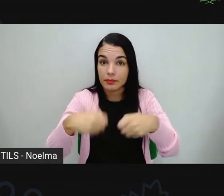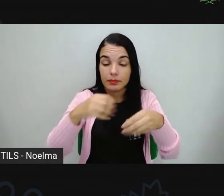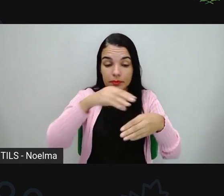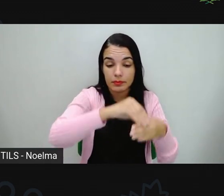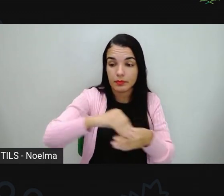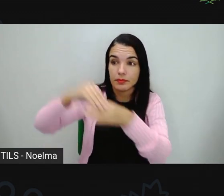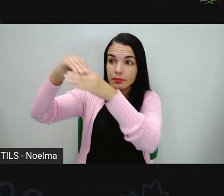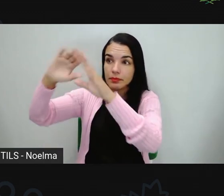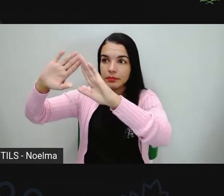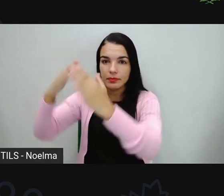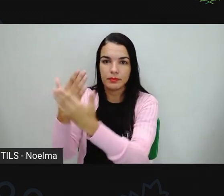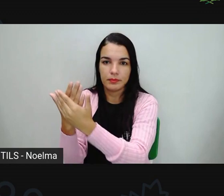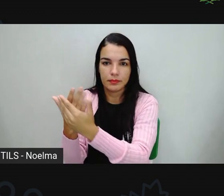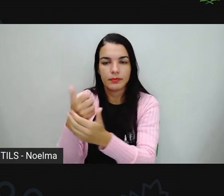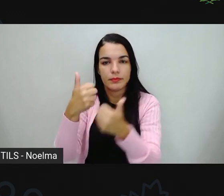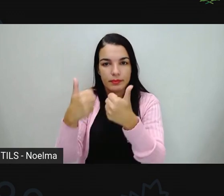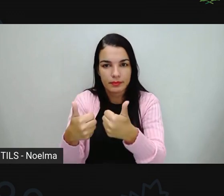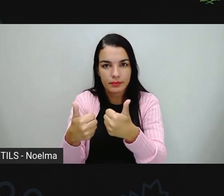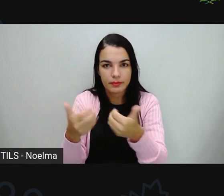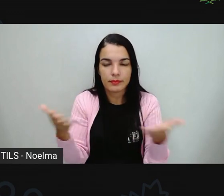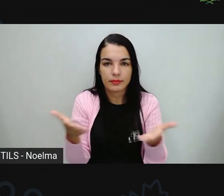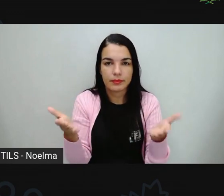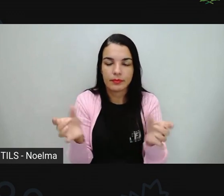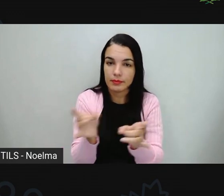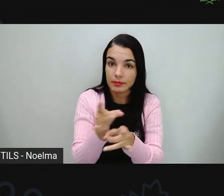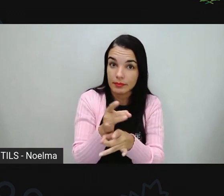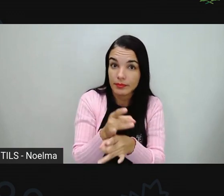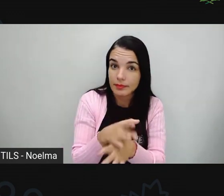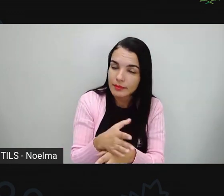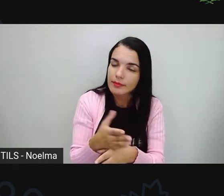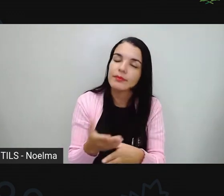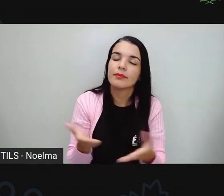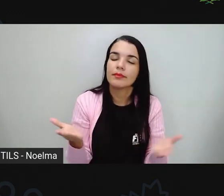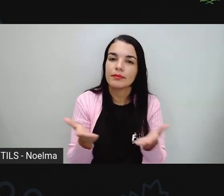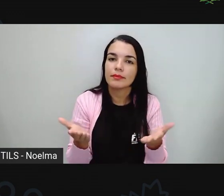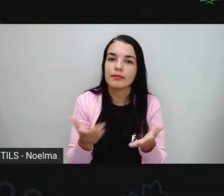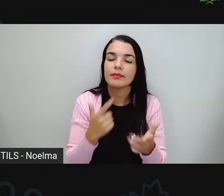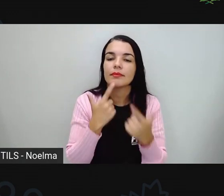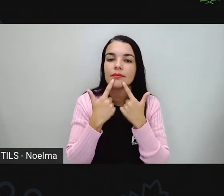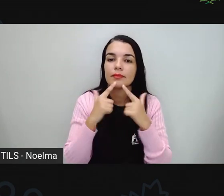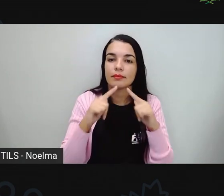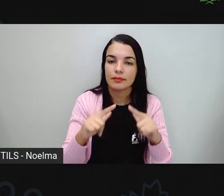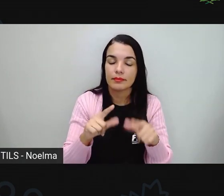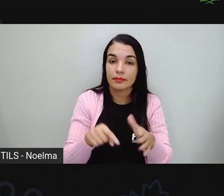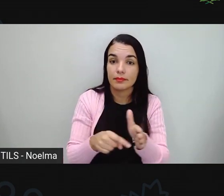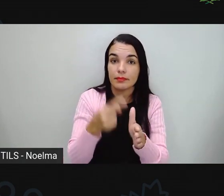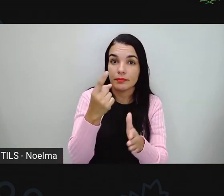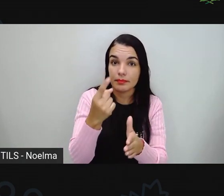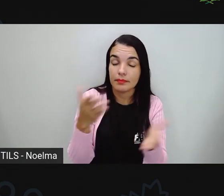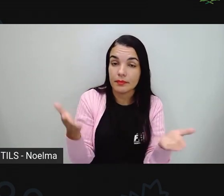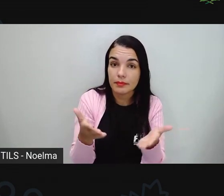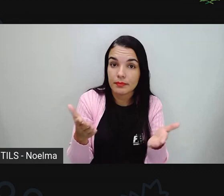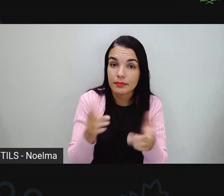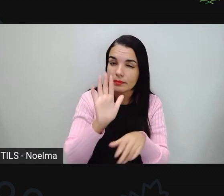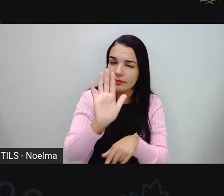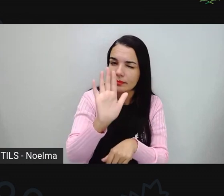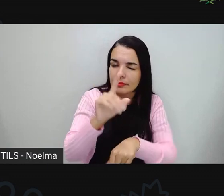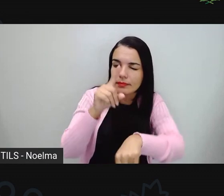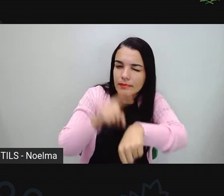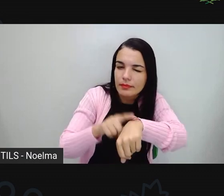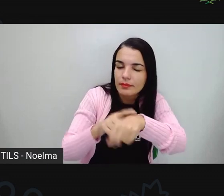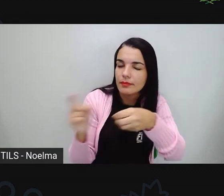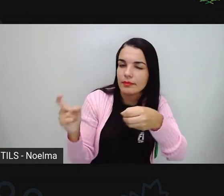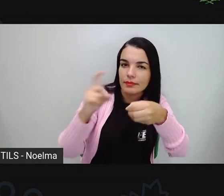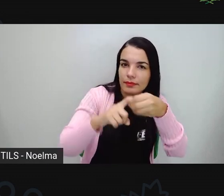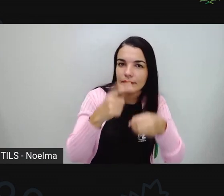devolvida às escolas de vocês. Nossa aula vai ficando por aqui. Essa aula de linguagem, essa primeira aula de linguagem, mas daqui a pouquinho